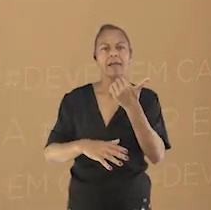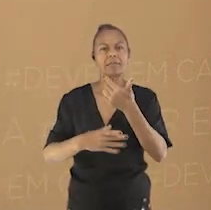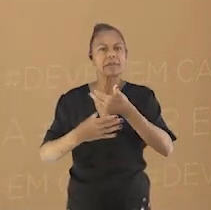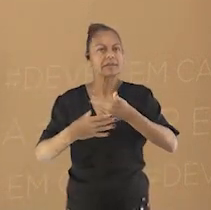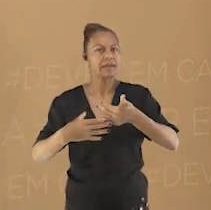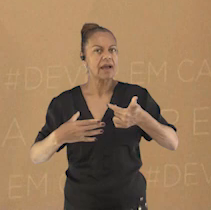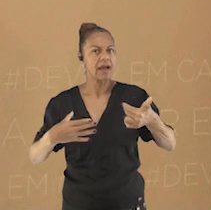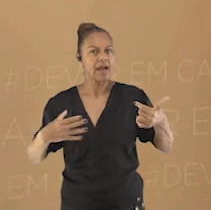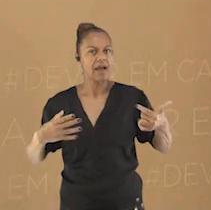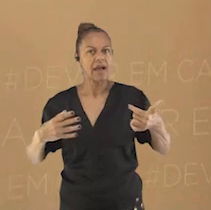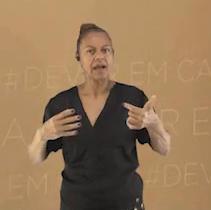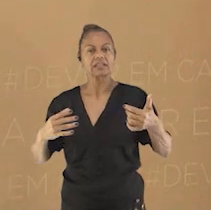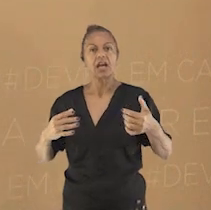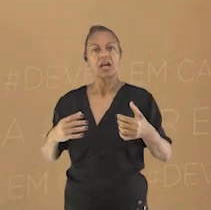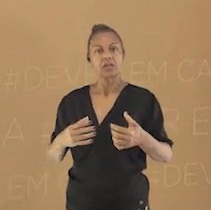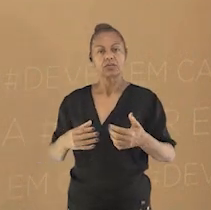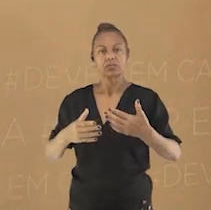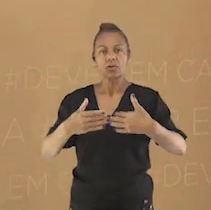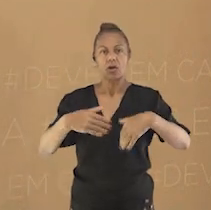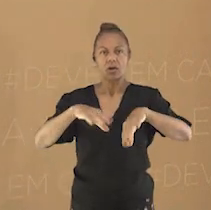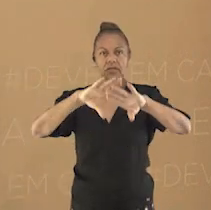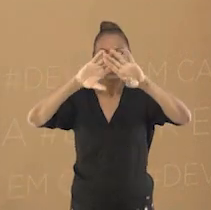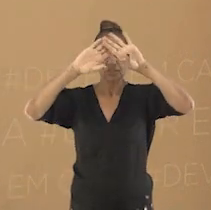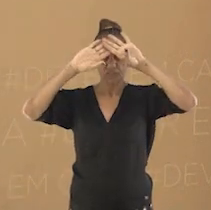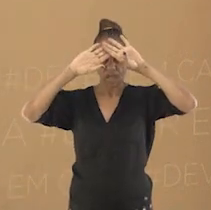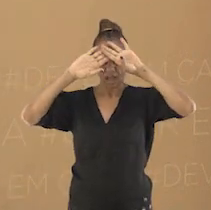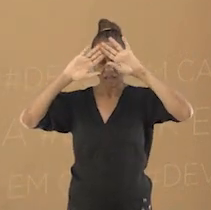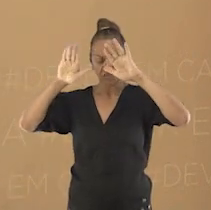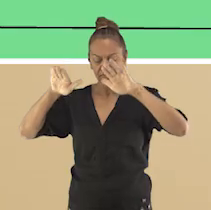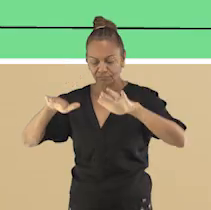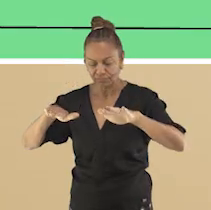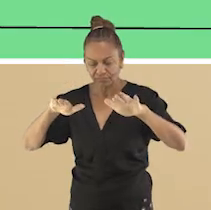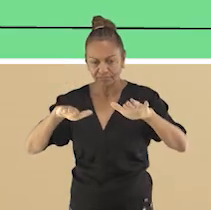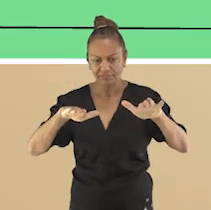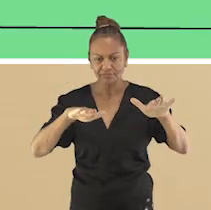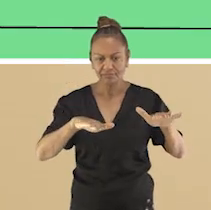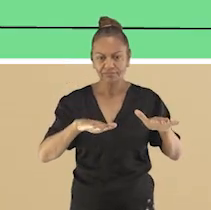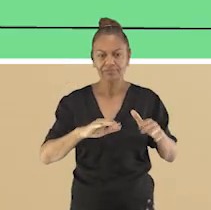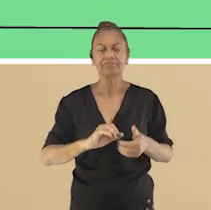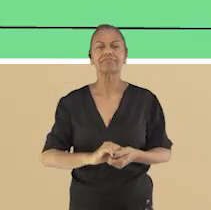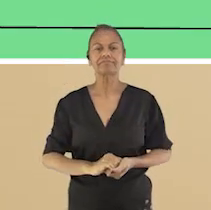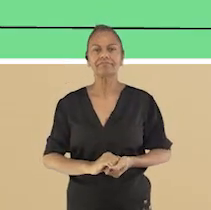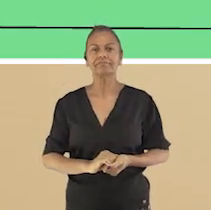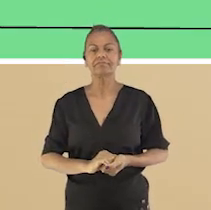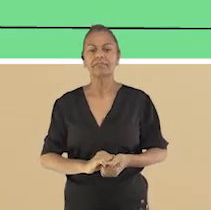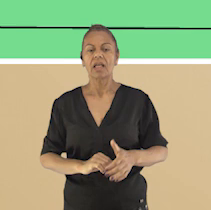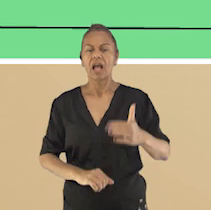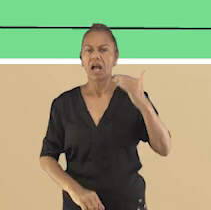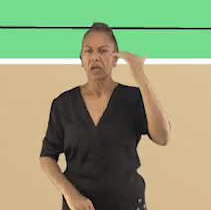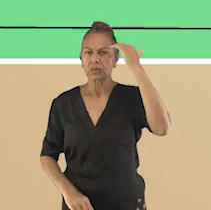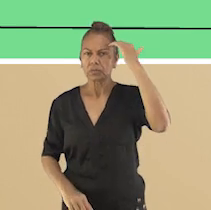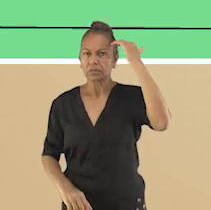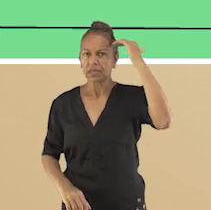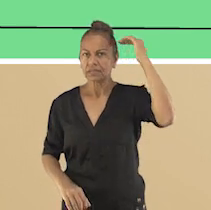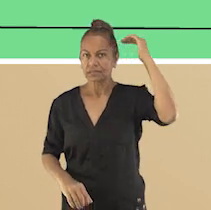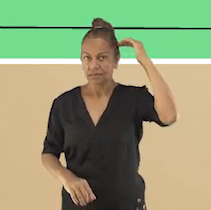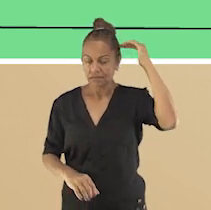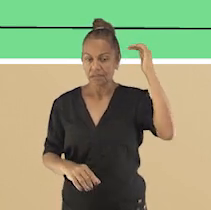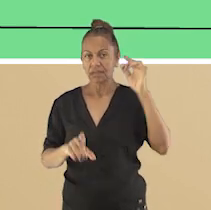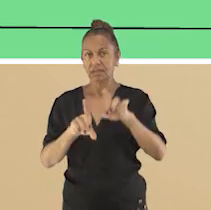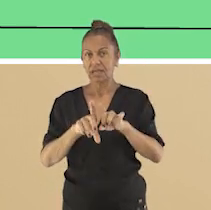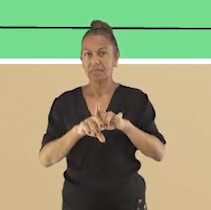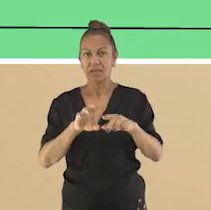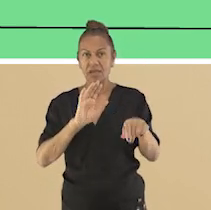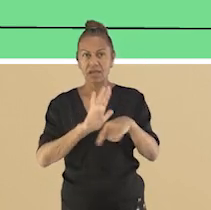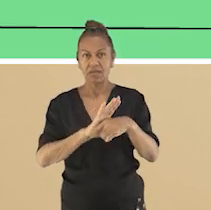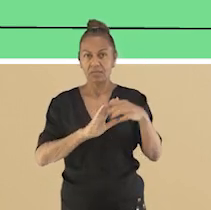com alimentos sagrados à comida dos orixás. A Umbanda é uma religião tipicamente